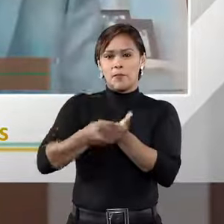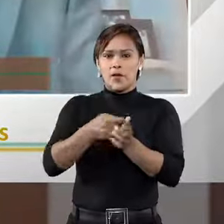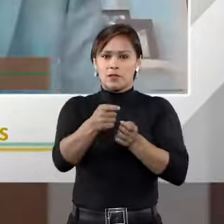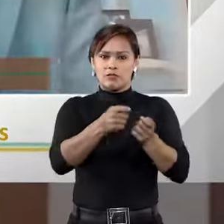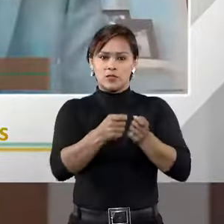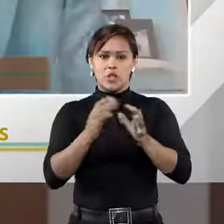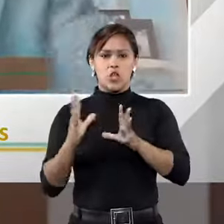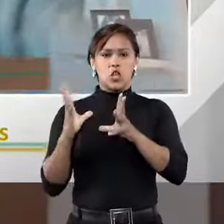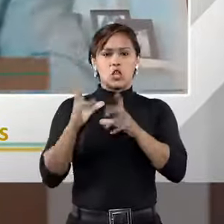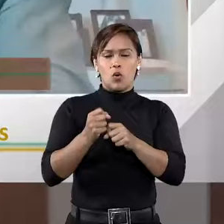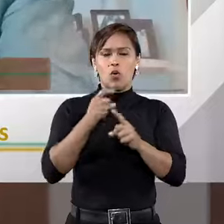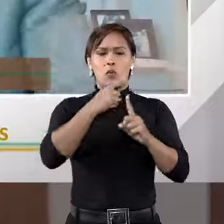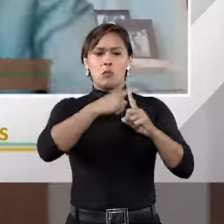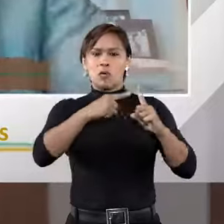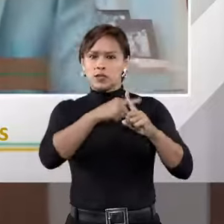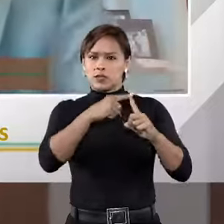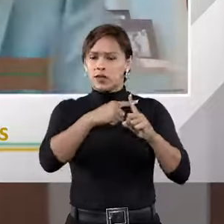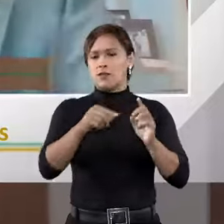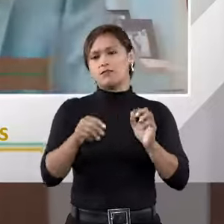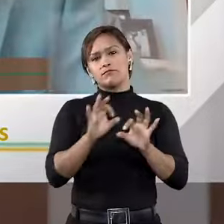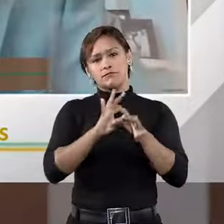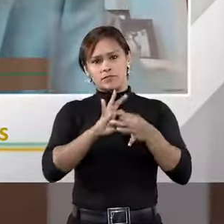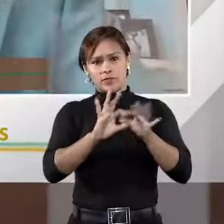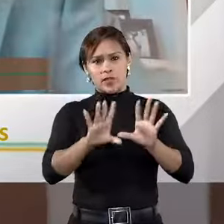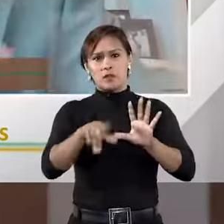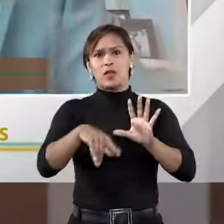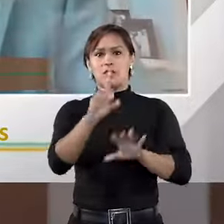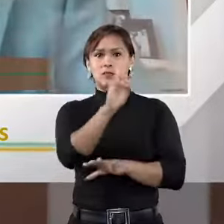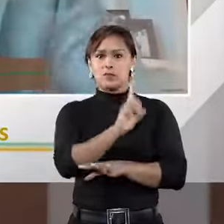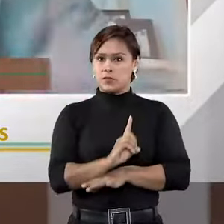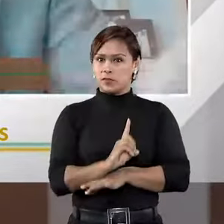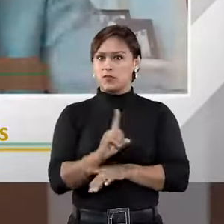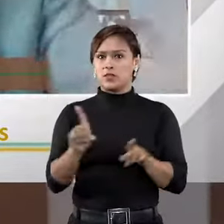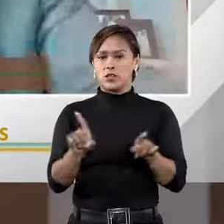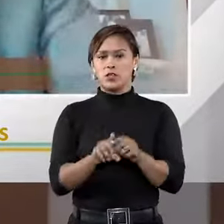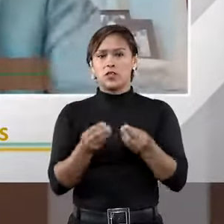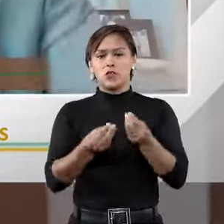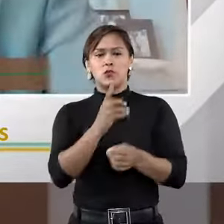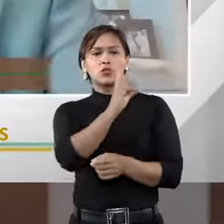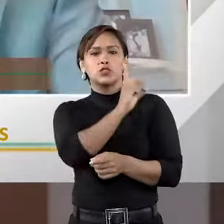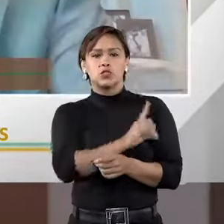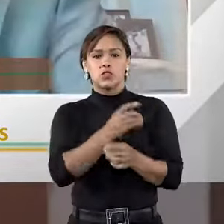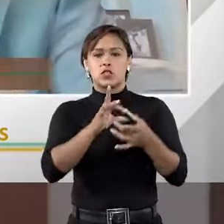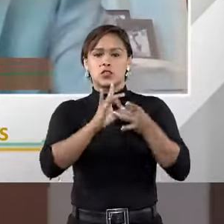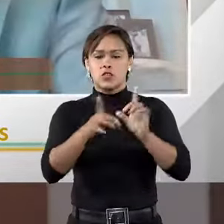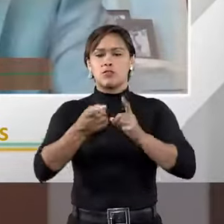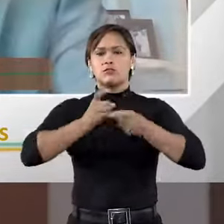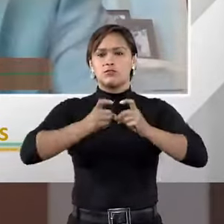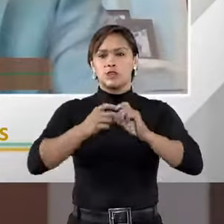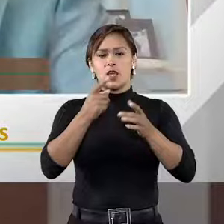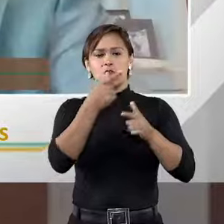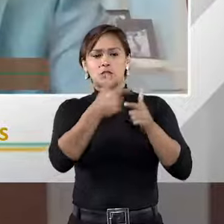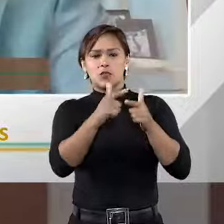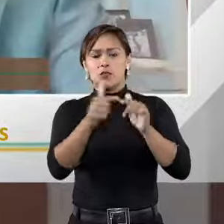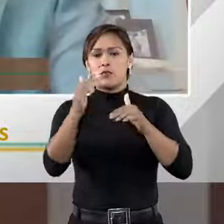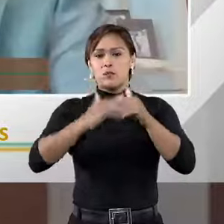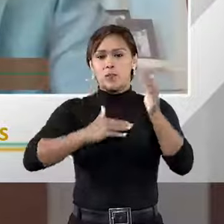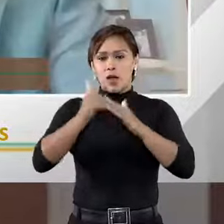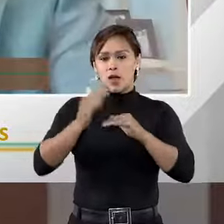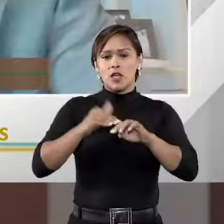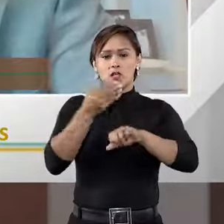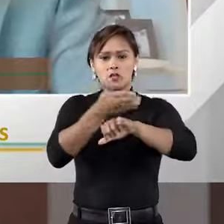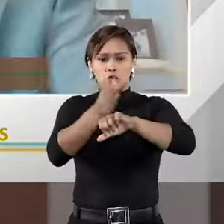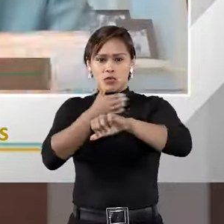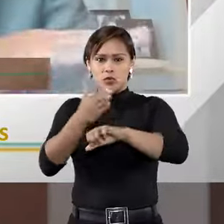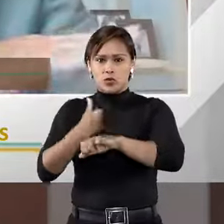integrais, parciais, isso foi deliberado pela diretoria. Então, como diretor, o a gente faz é isso, é administrar esses problemas práticos da